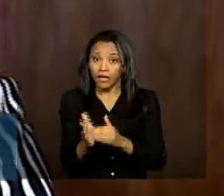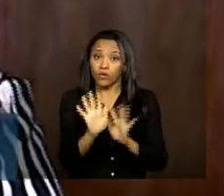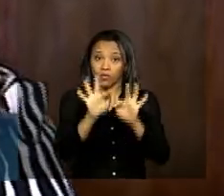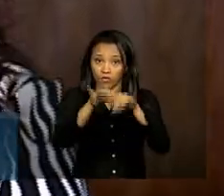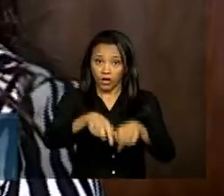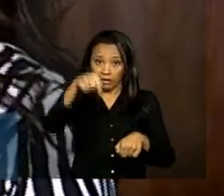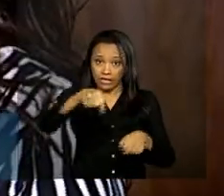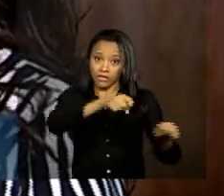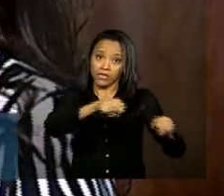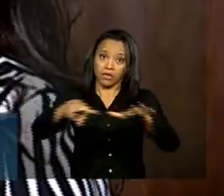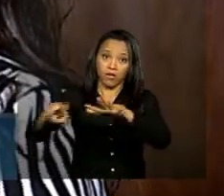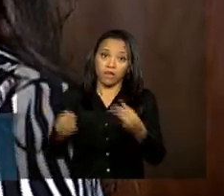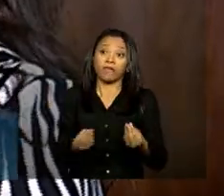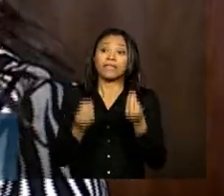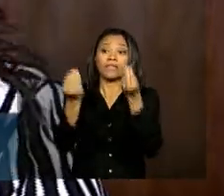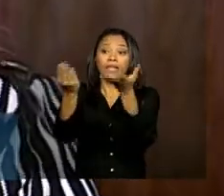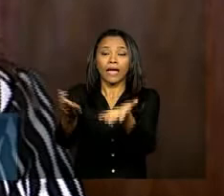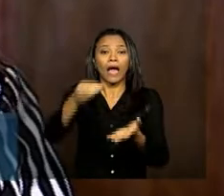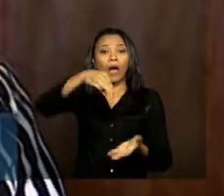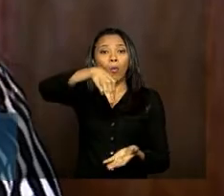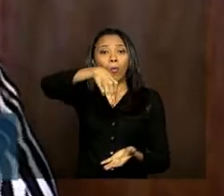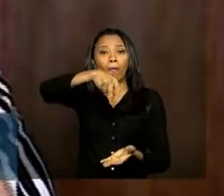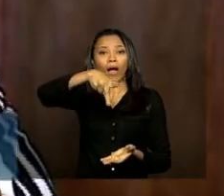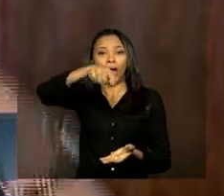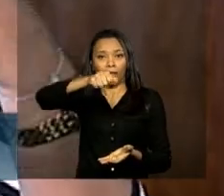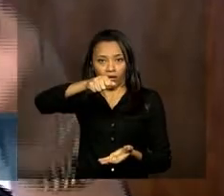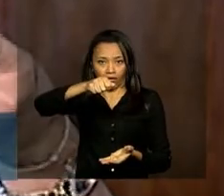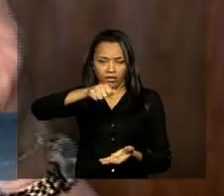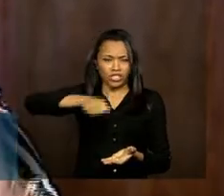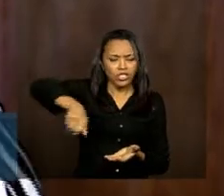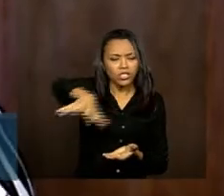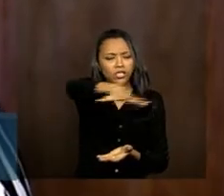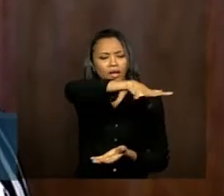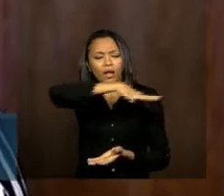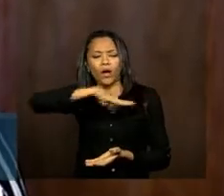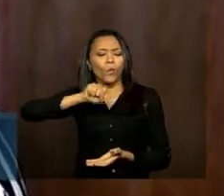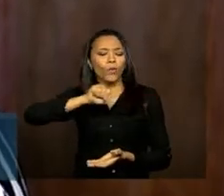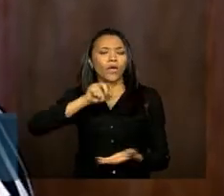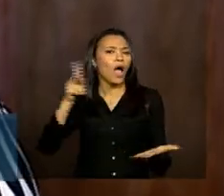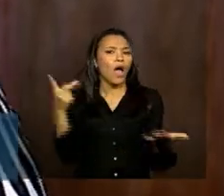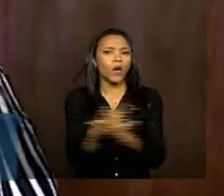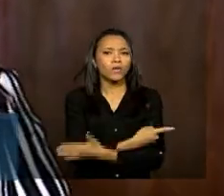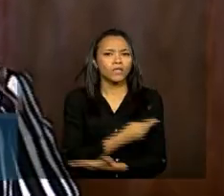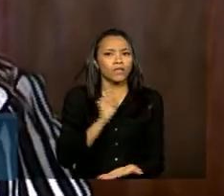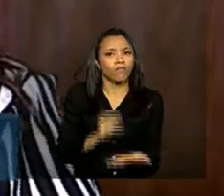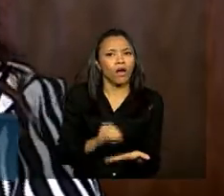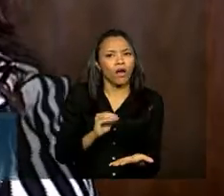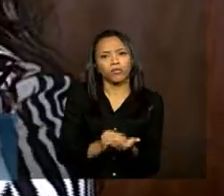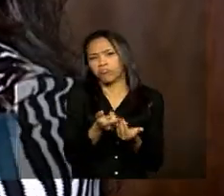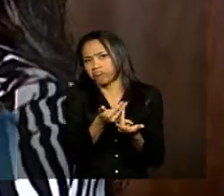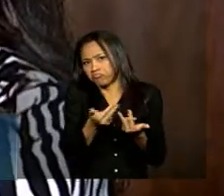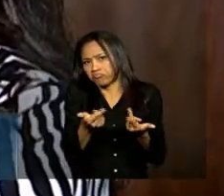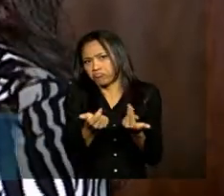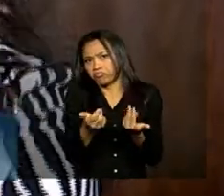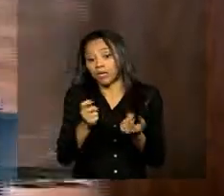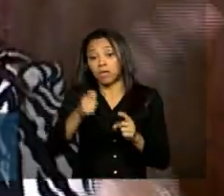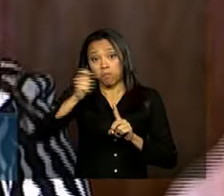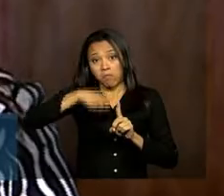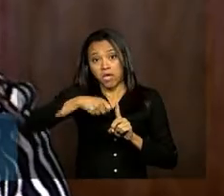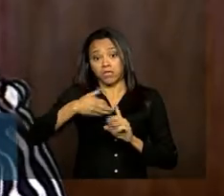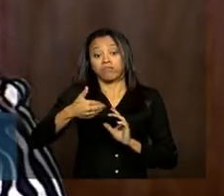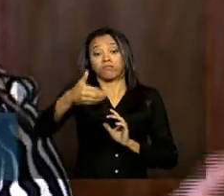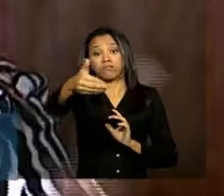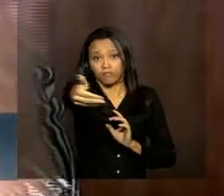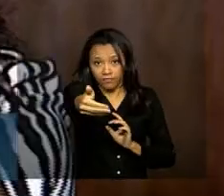presidente um mapa geral antecipado do que poderá faltar nos próximos meses e inclusive pensando no